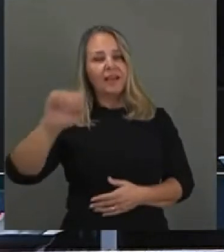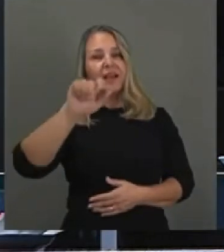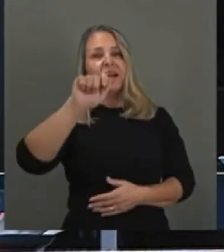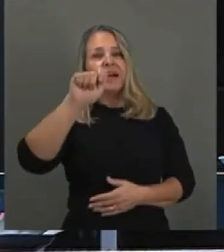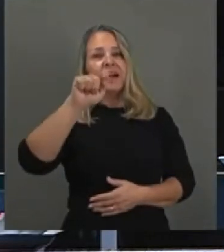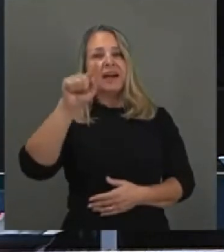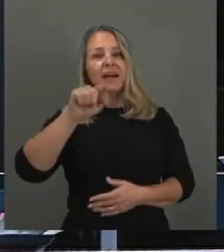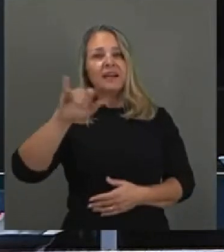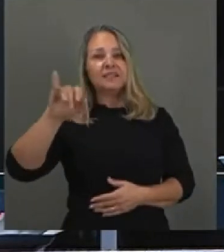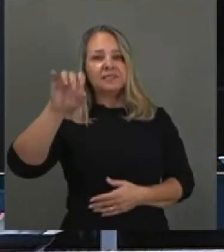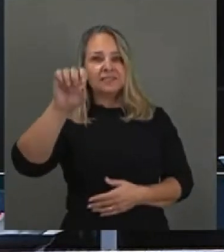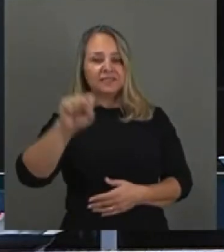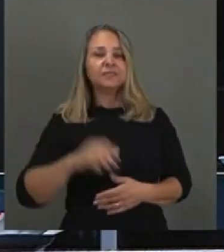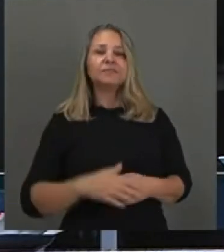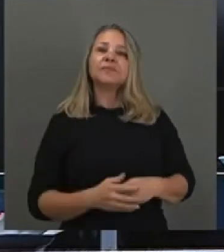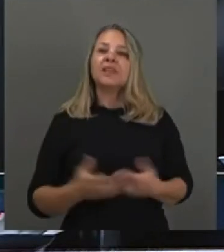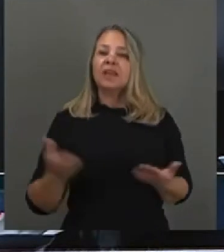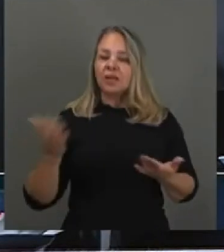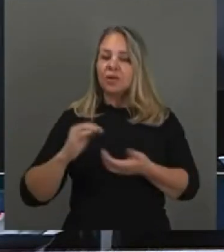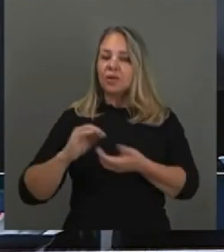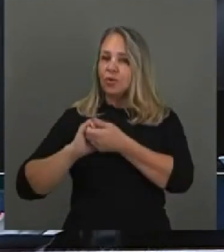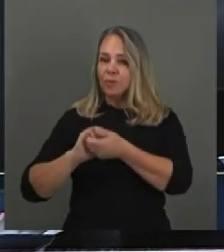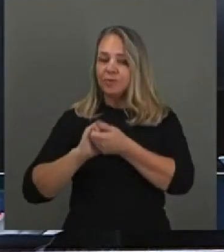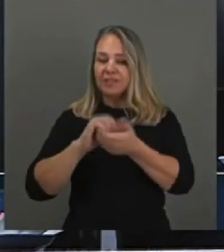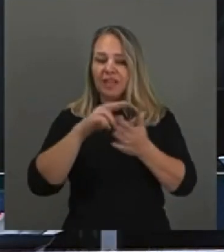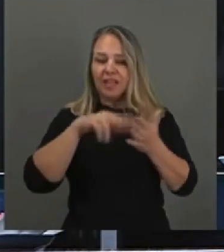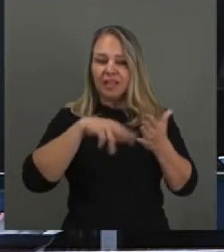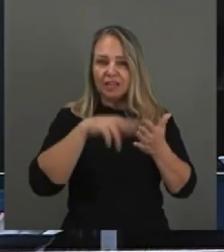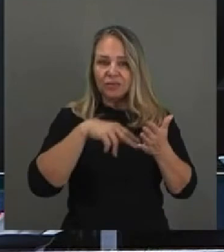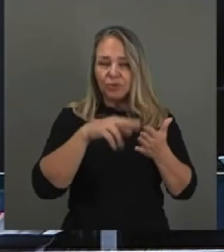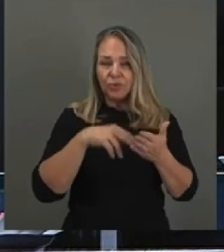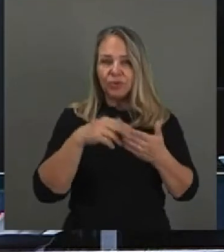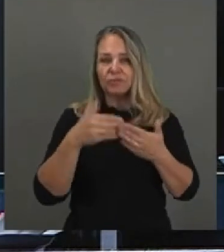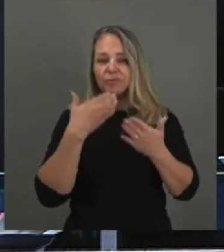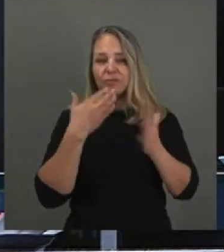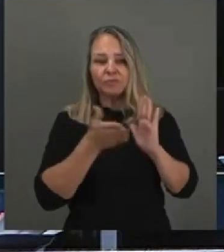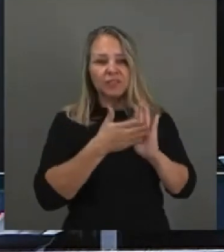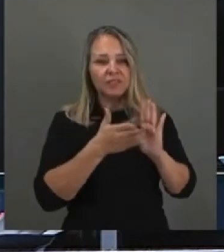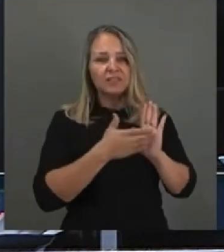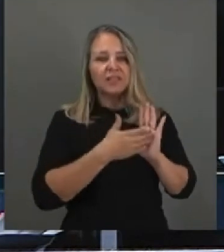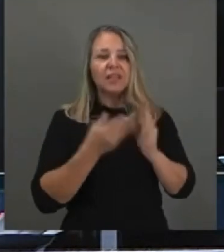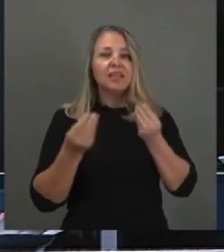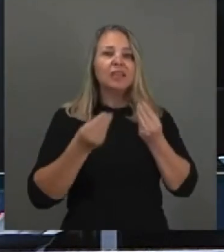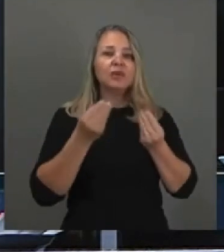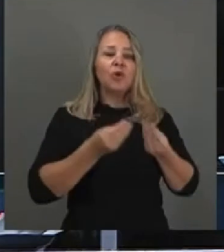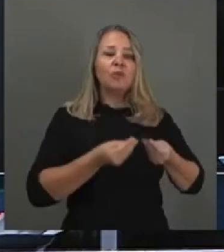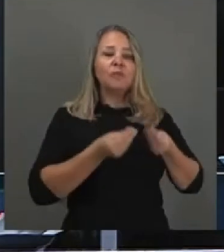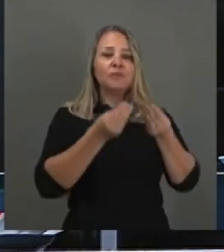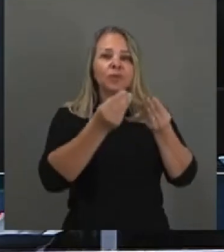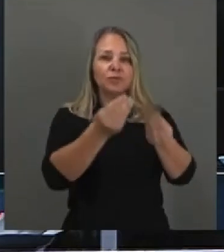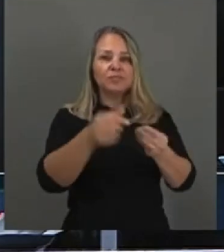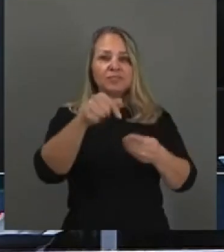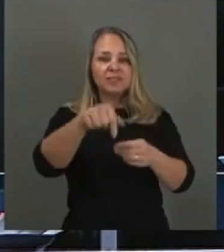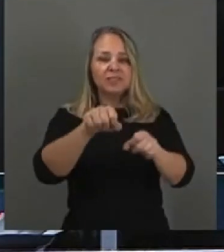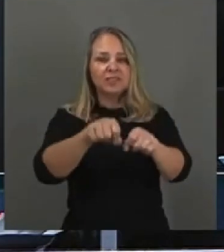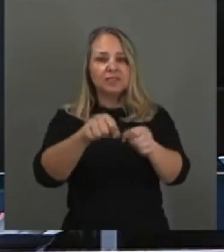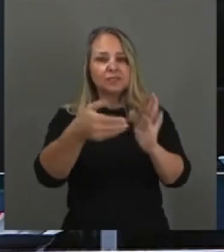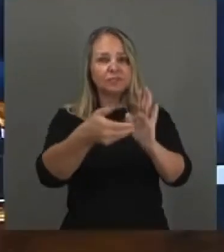Eu quero cumprimentar a relatora, pelo parecer, e a forma como essa matéria foi conduzida na Casa.